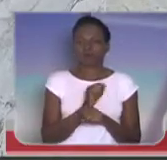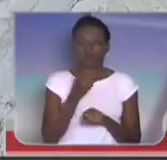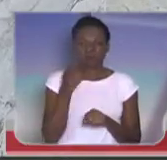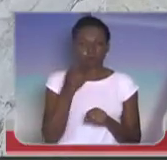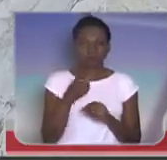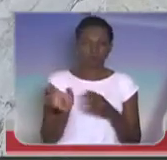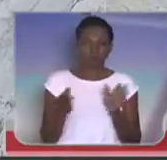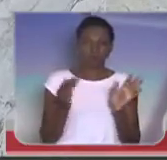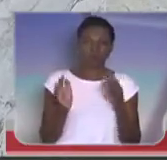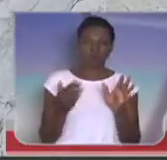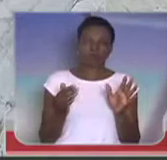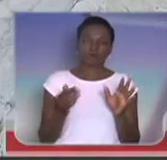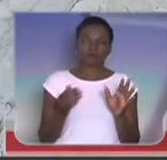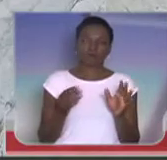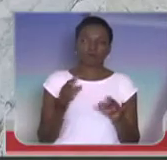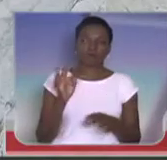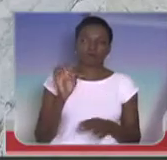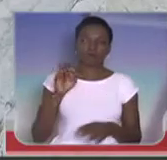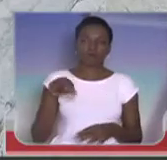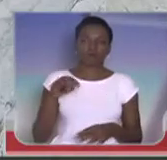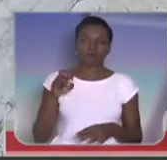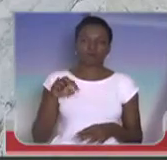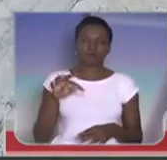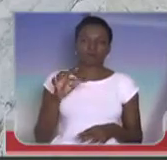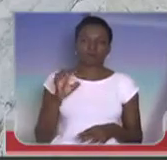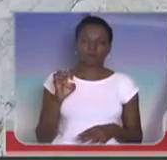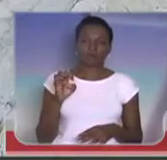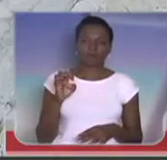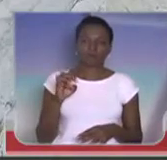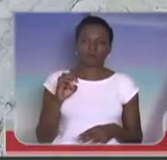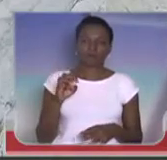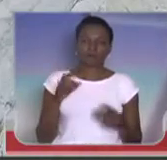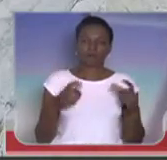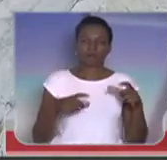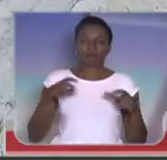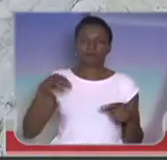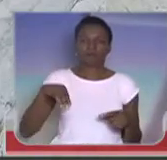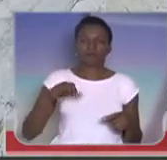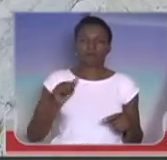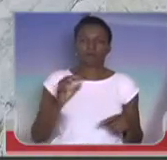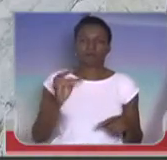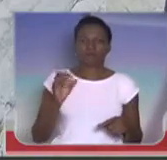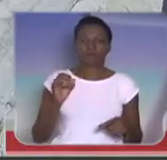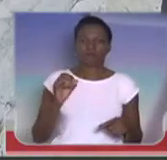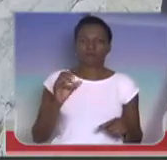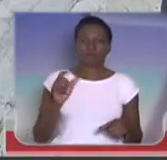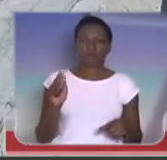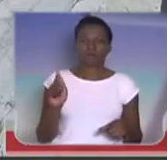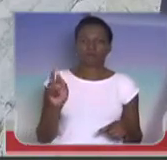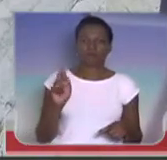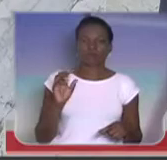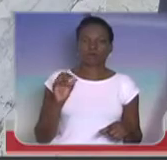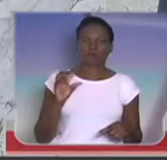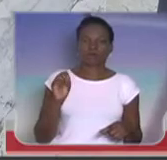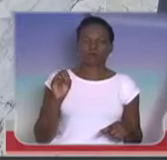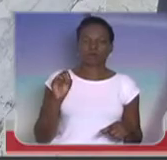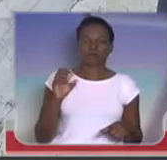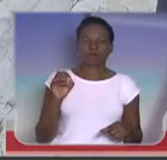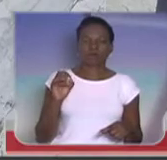Pode colocar sobre o tenente de Brasília, do Mato Grosso, tá? Nós tivemos uma perda ontem...